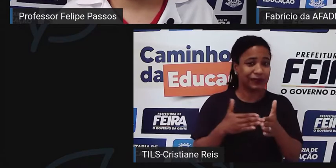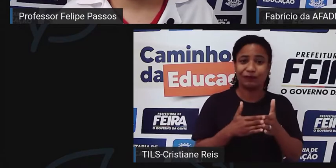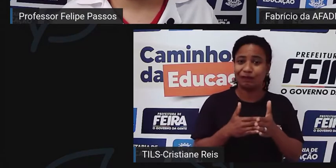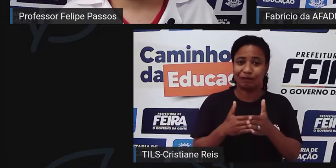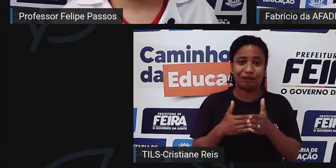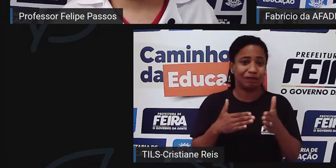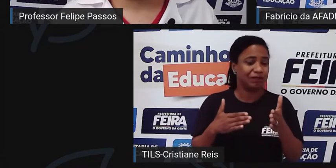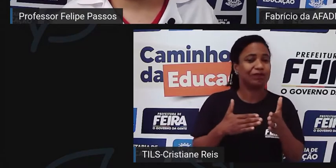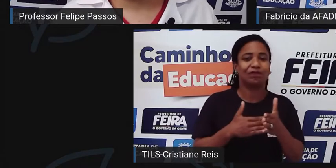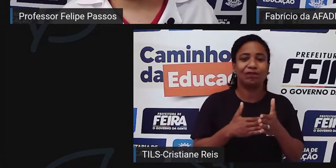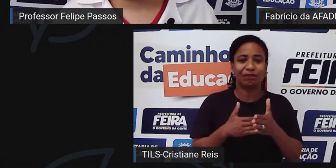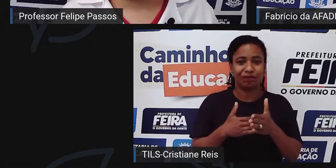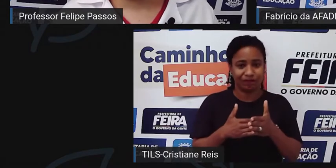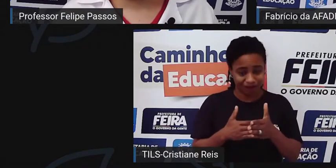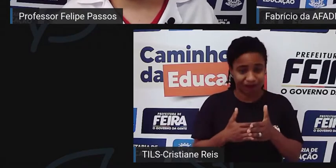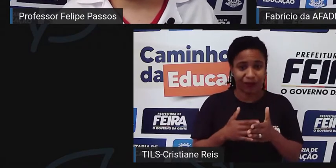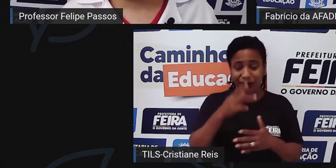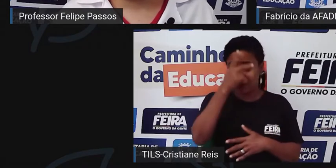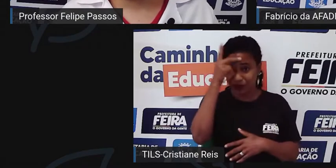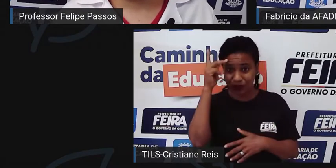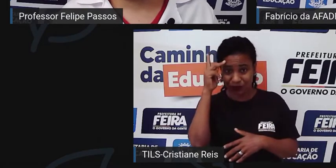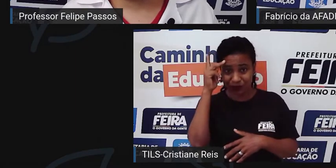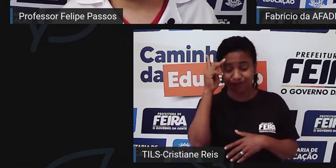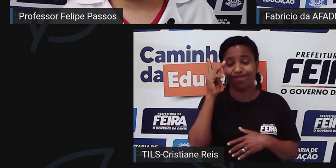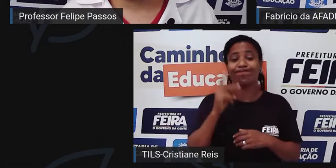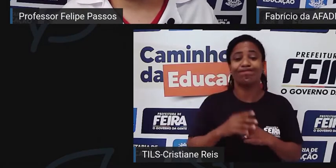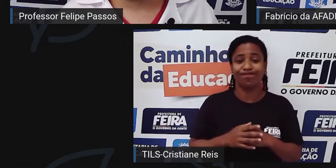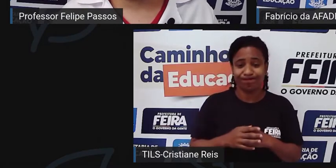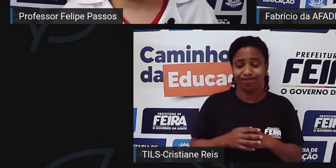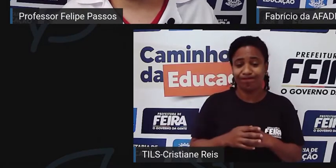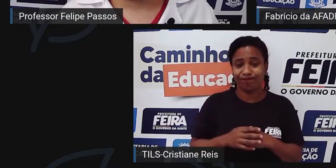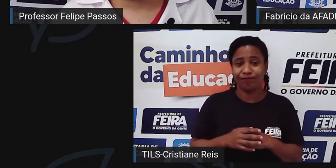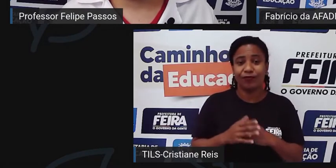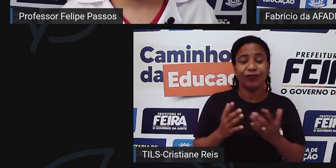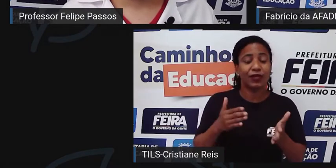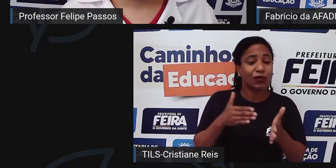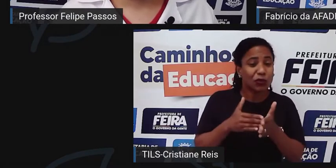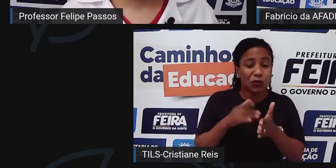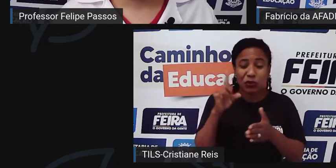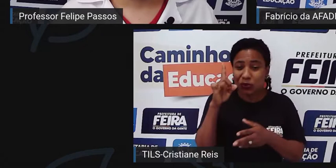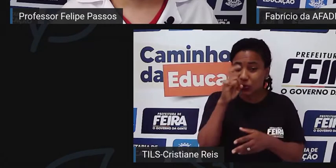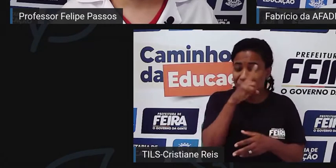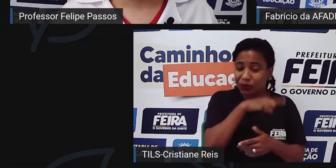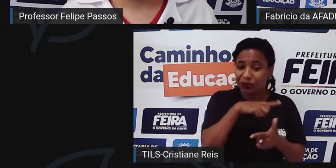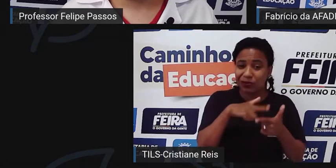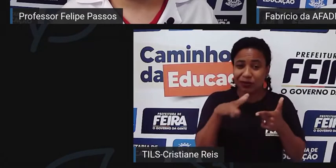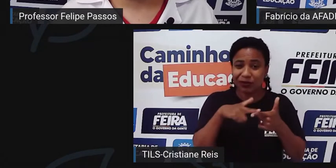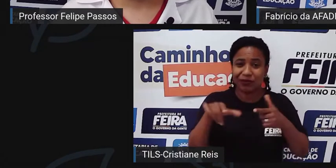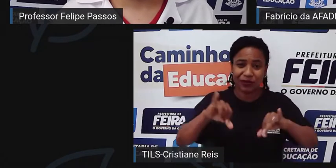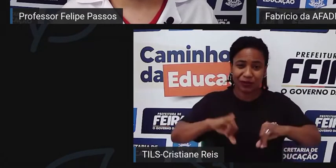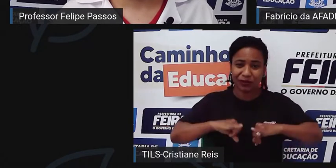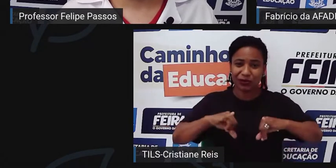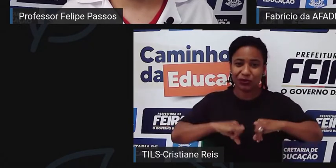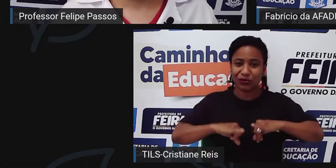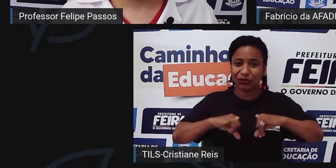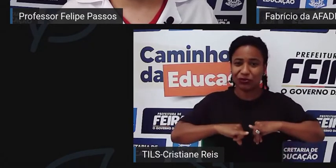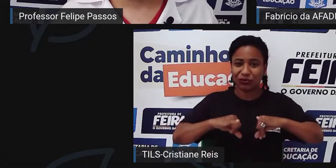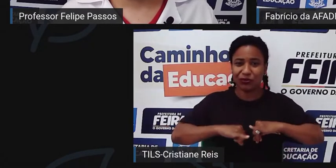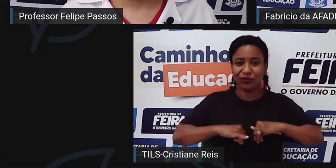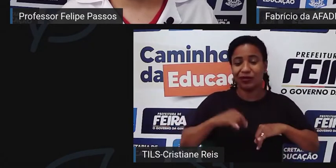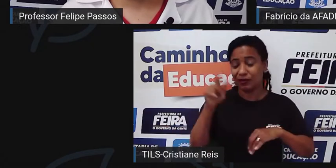pessoa que tem ela. Ela coloca algumas dificuldades e daí em diante, esse